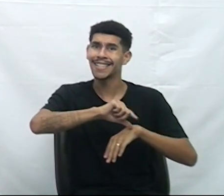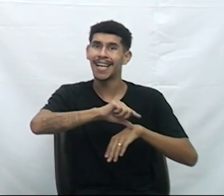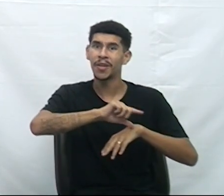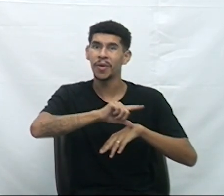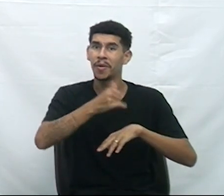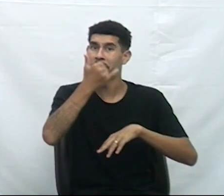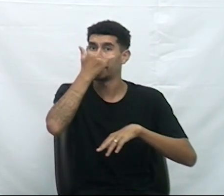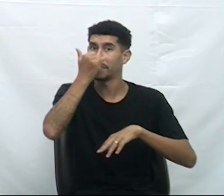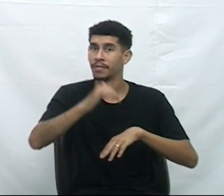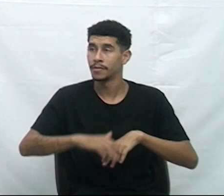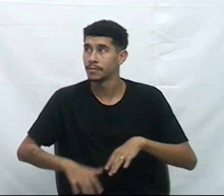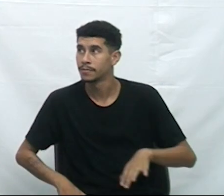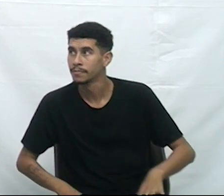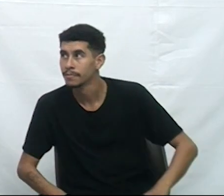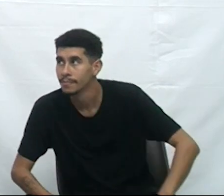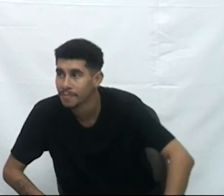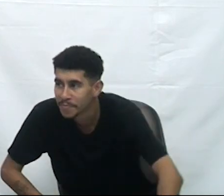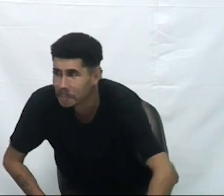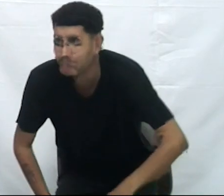Não,